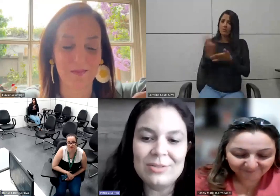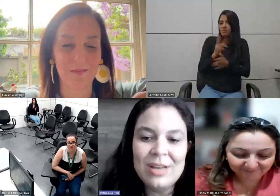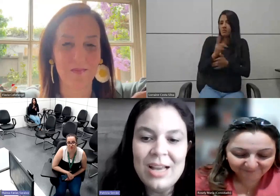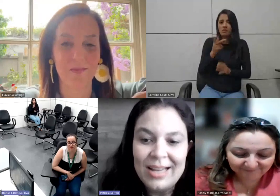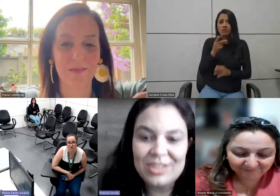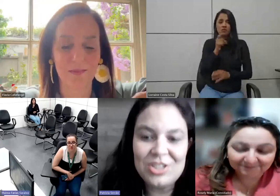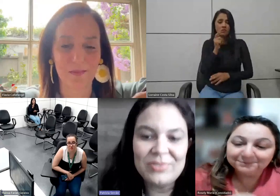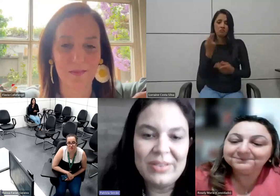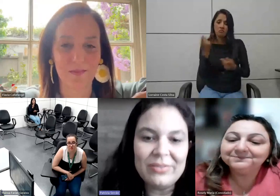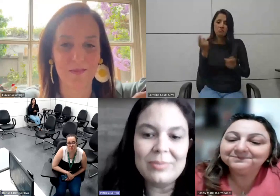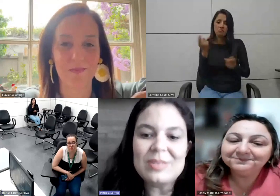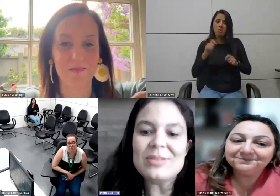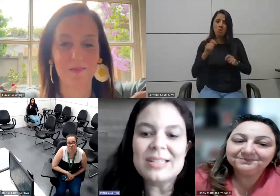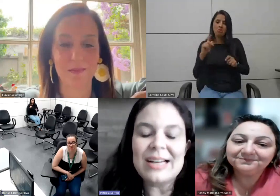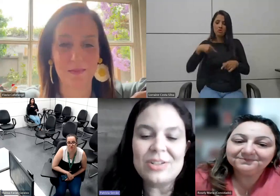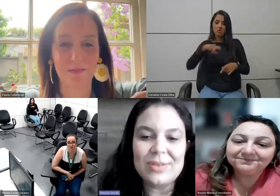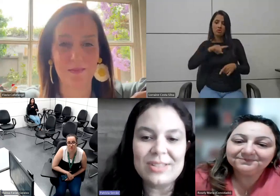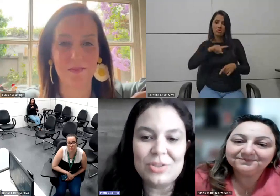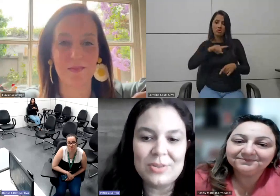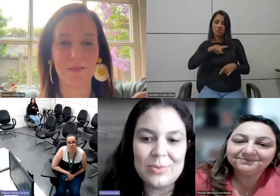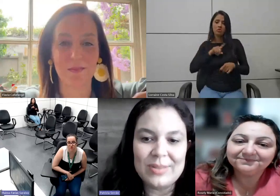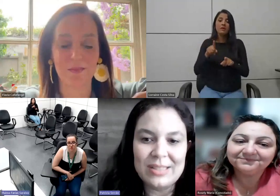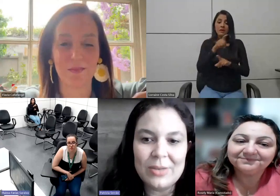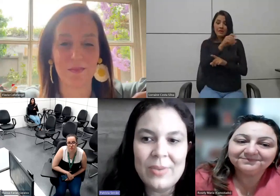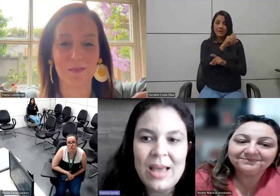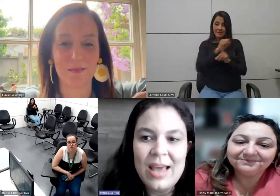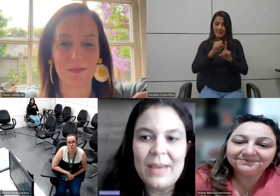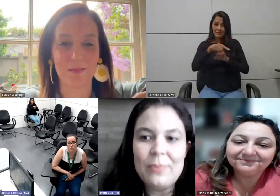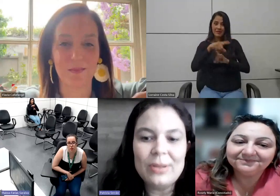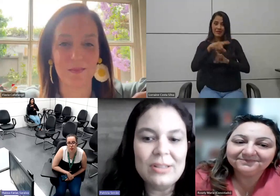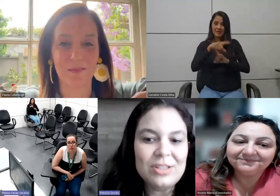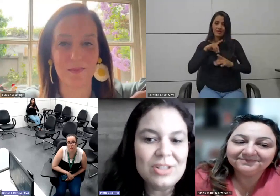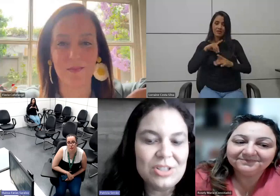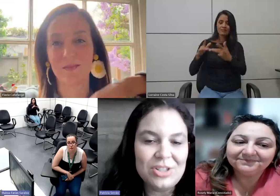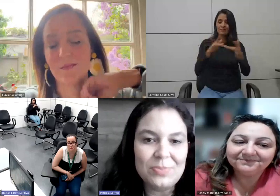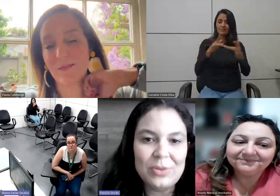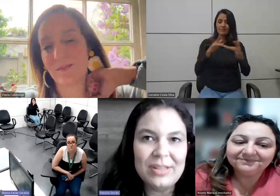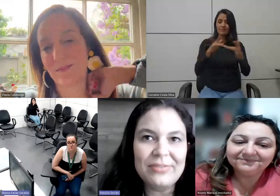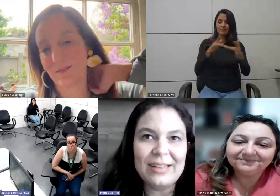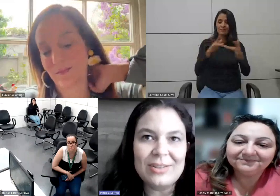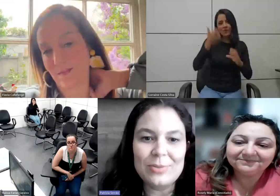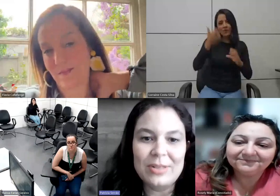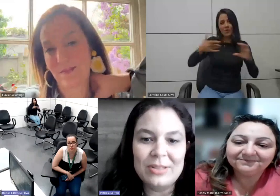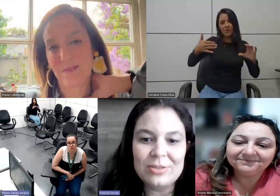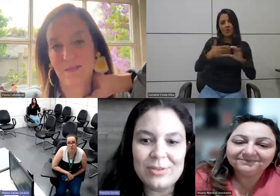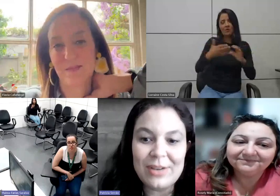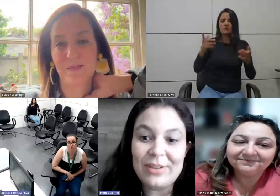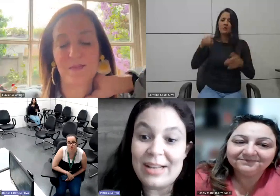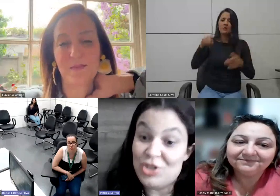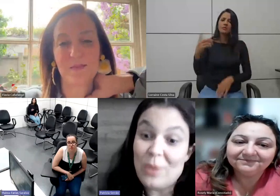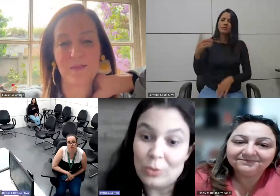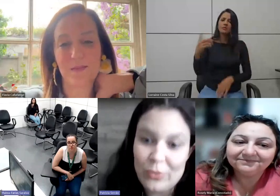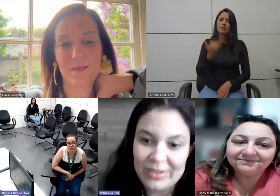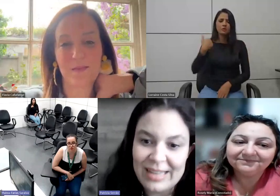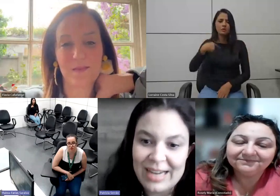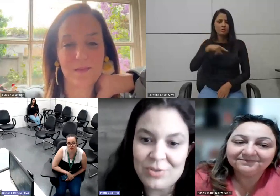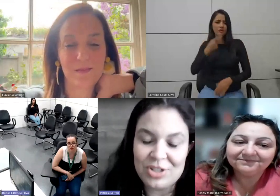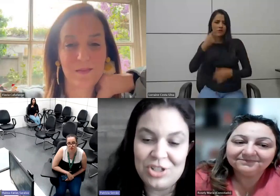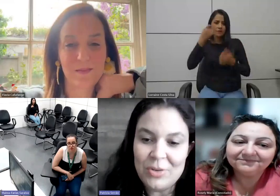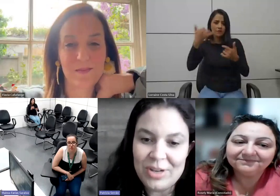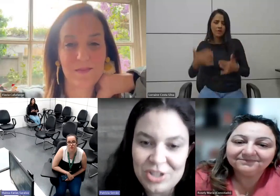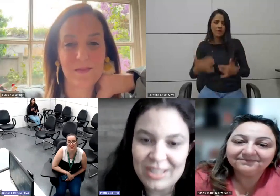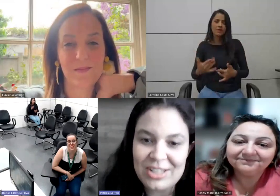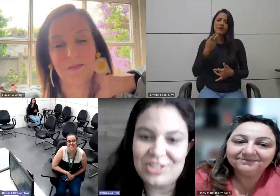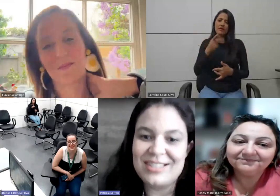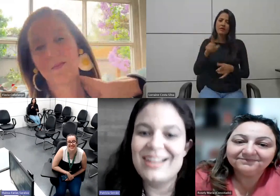sujeito a isso e a gente vive numa sociedade com essas pessoas então é importante a gente poder falar sobre isso eu quero falar que a gente pautou o